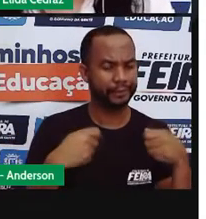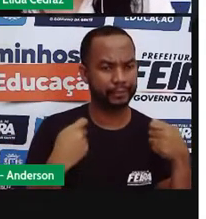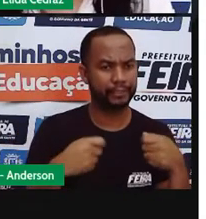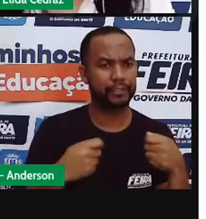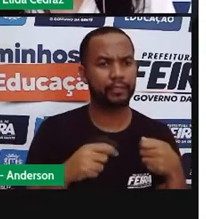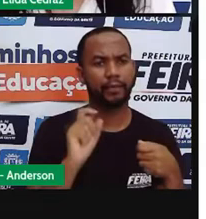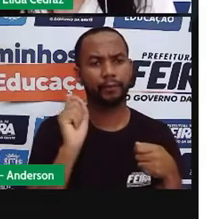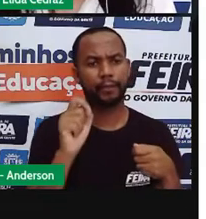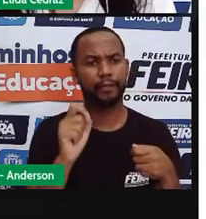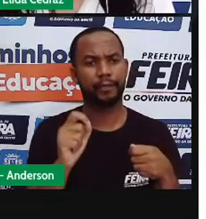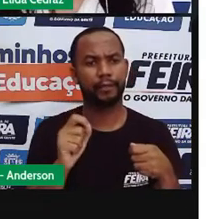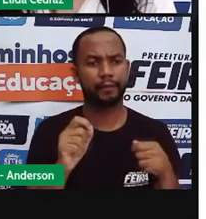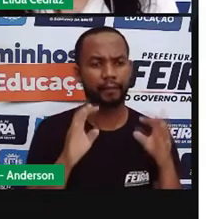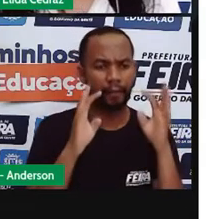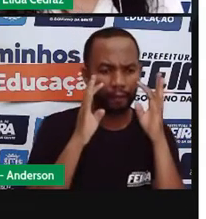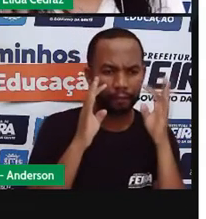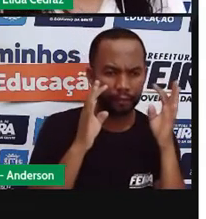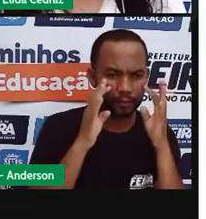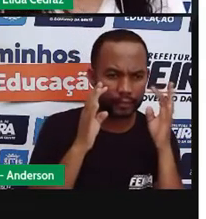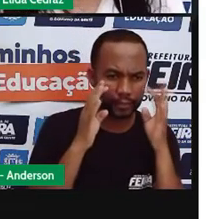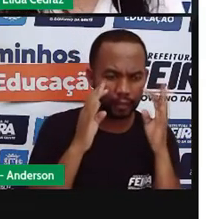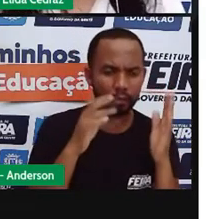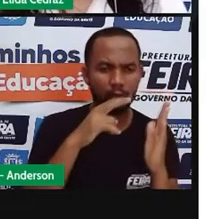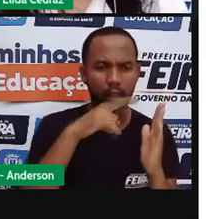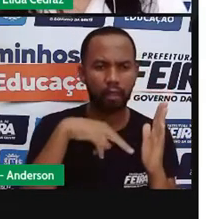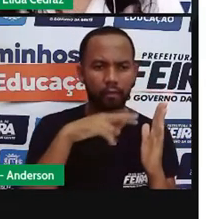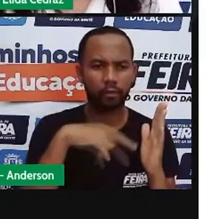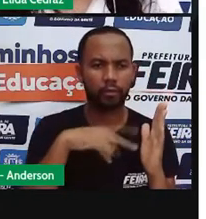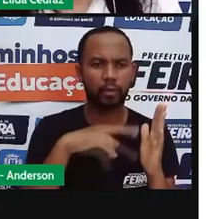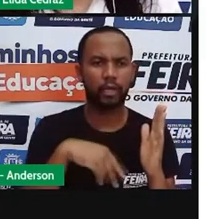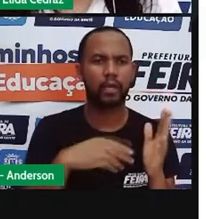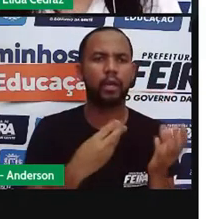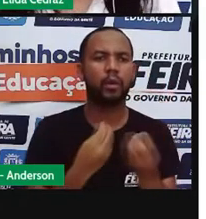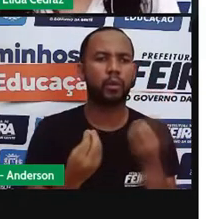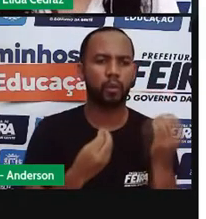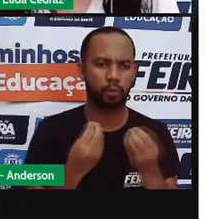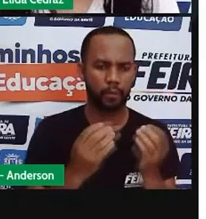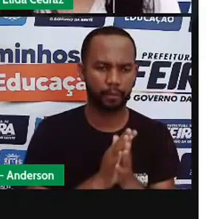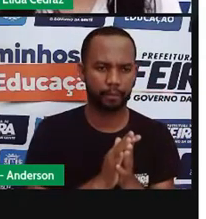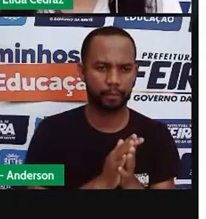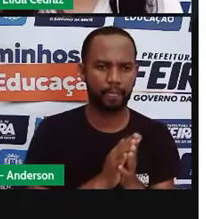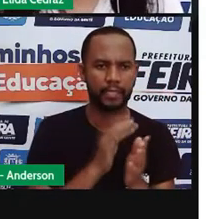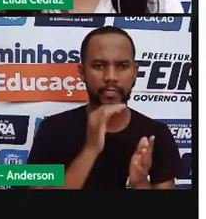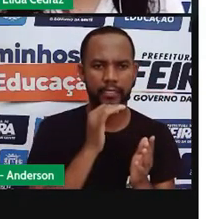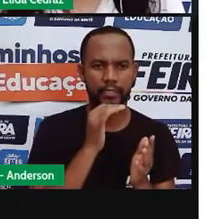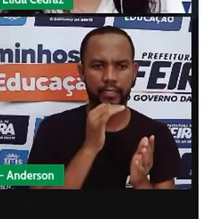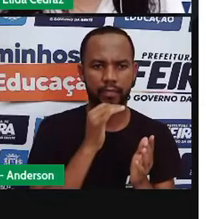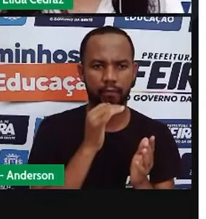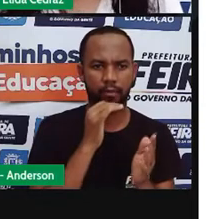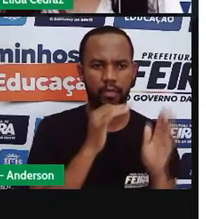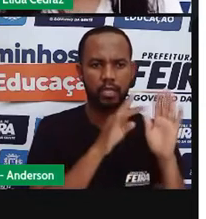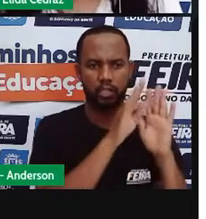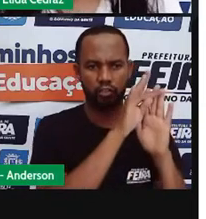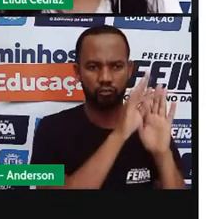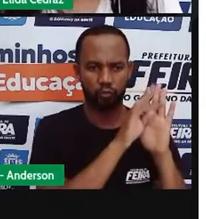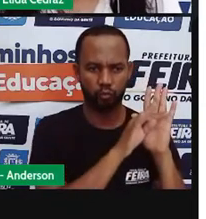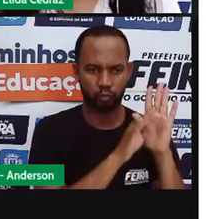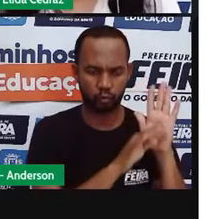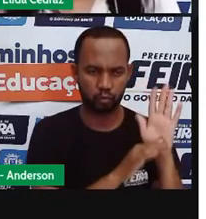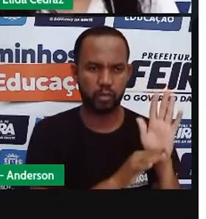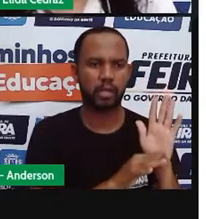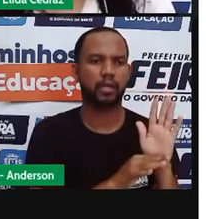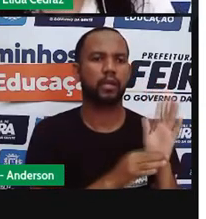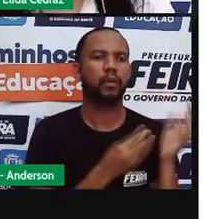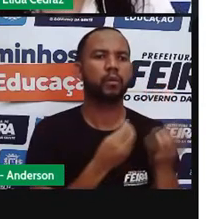bastante atenção nessa leitura. A vantagem da receita é a estrutura dela. Na estrutura do